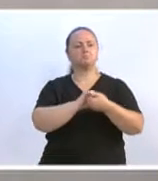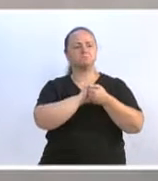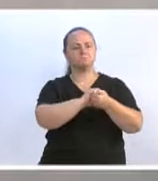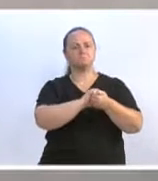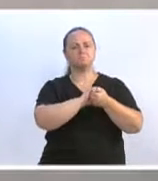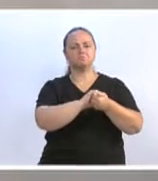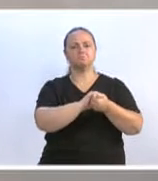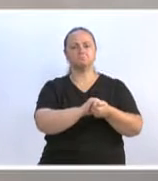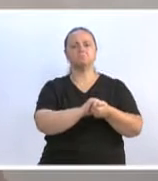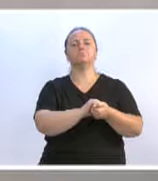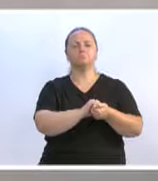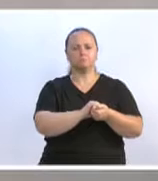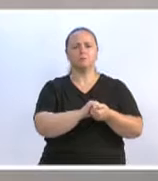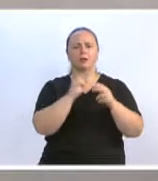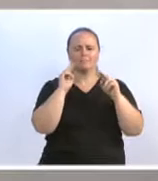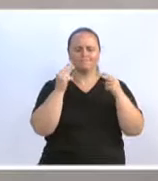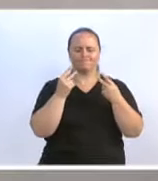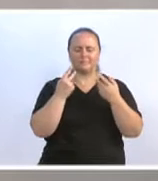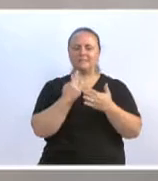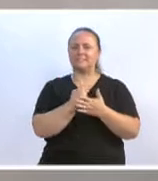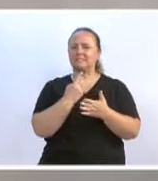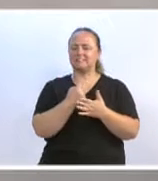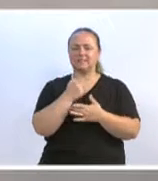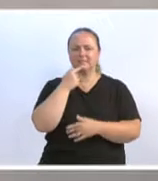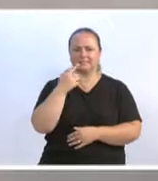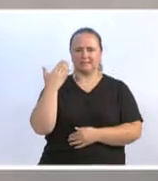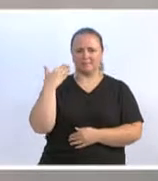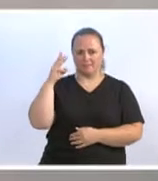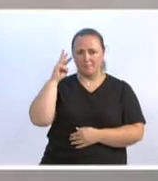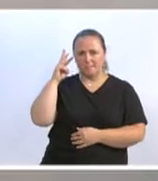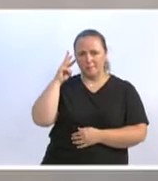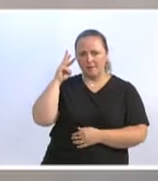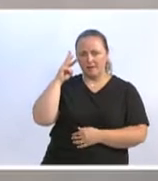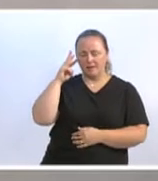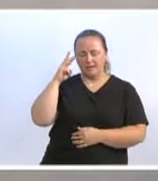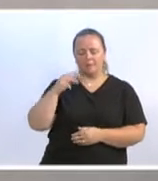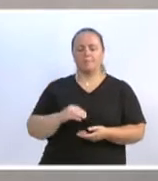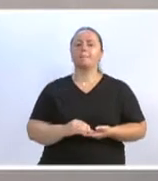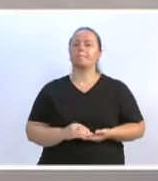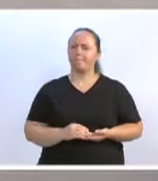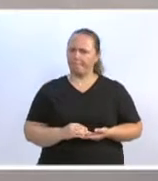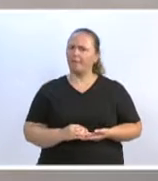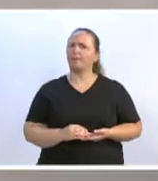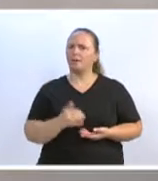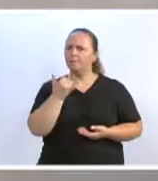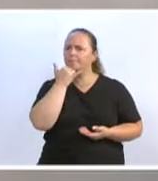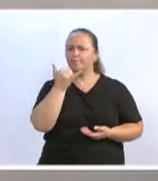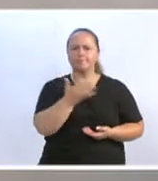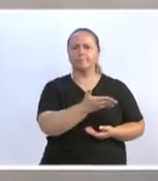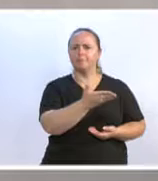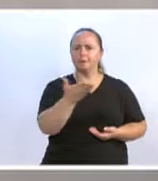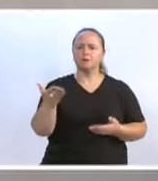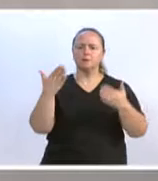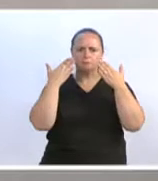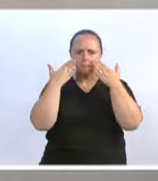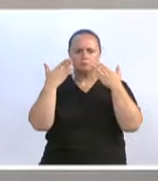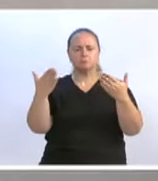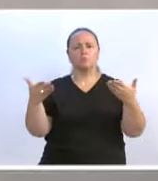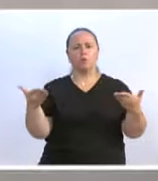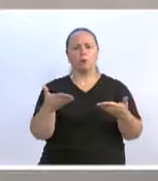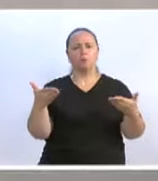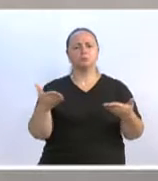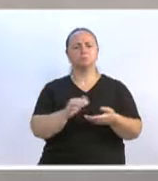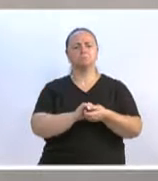reconhecendo o erro do seu pronunciamento na última sessão na terça-feira, e fazendo a retratação pública na sessão de hoje.